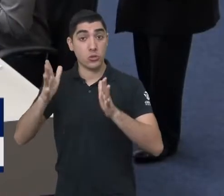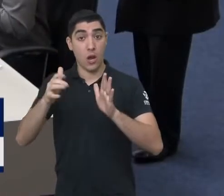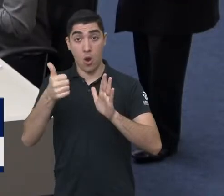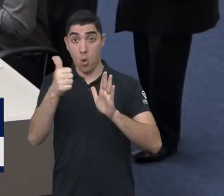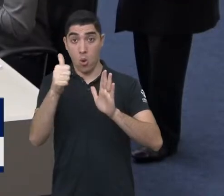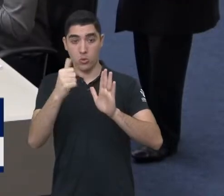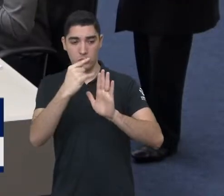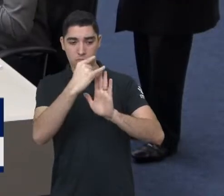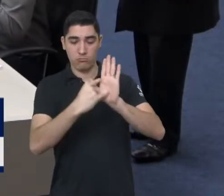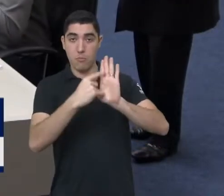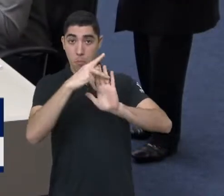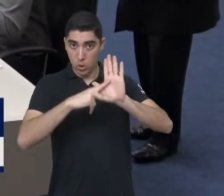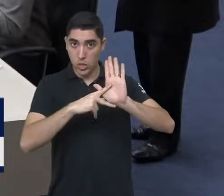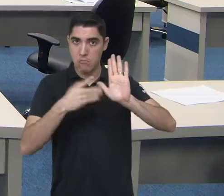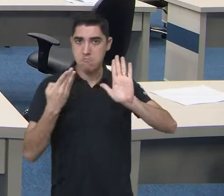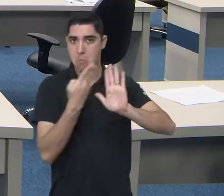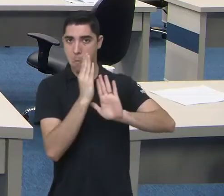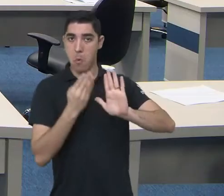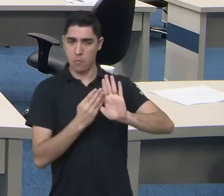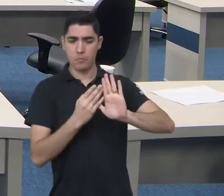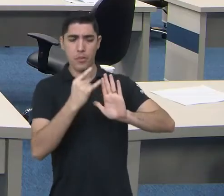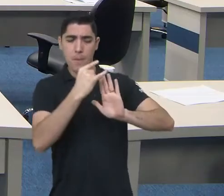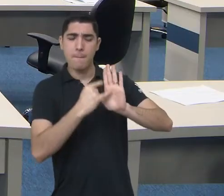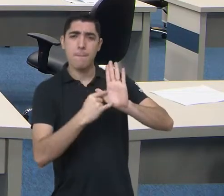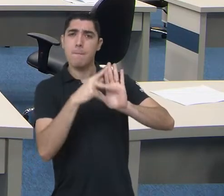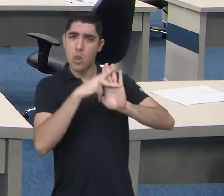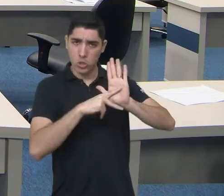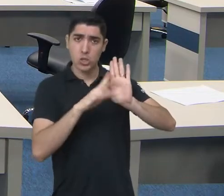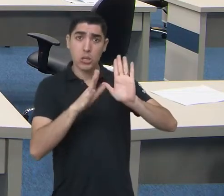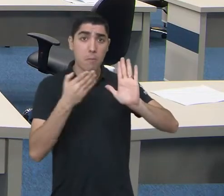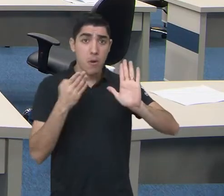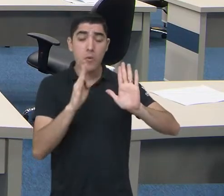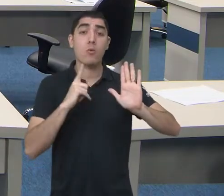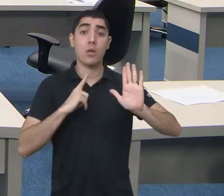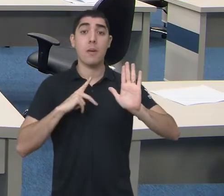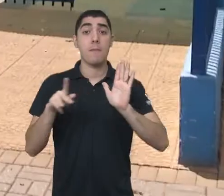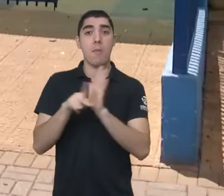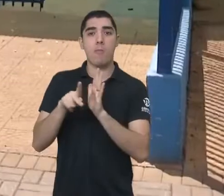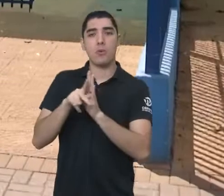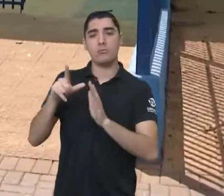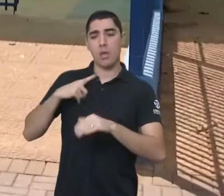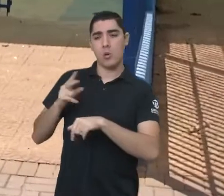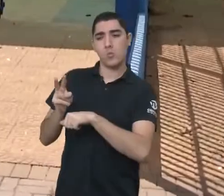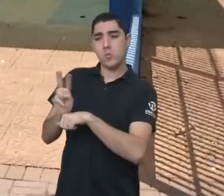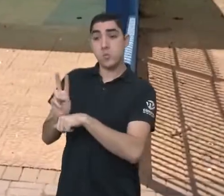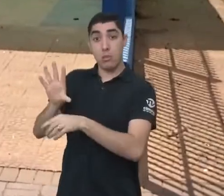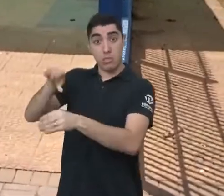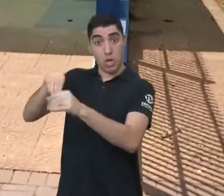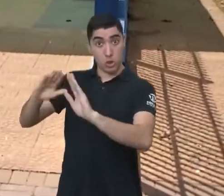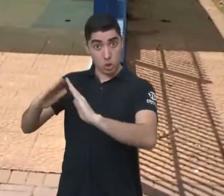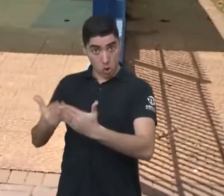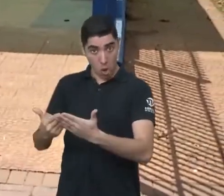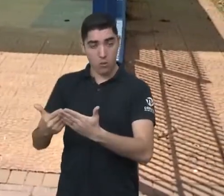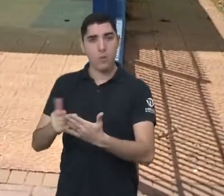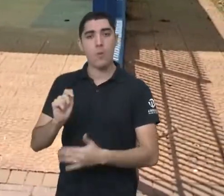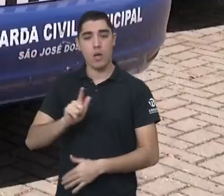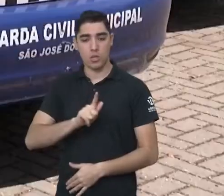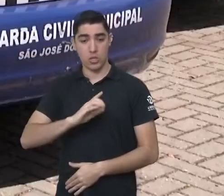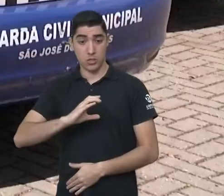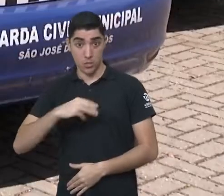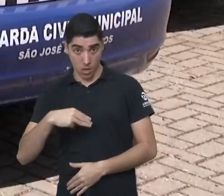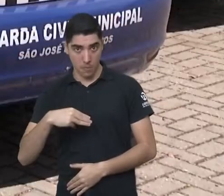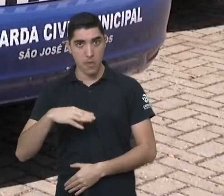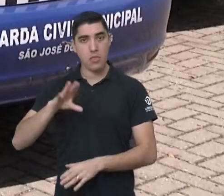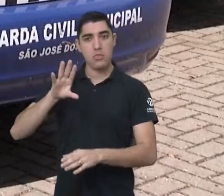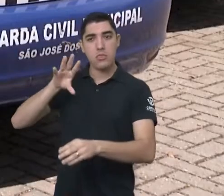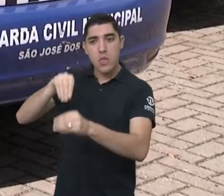aprovaram onze projetos. Entre os aprovados está o projeto que institui o programa Ronda Escolar, que autoriza a